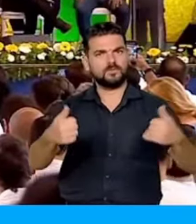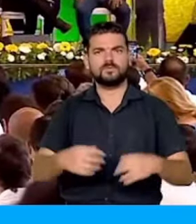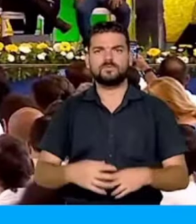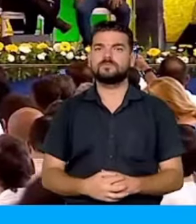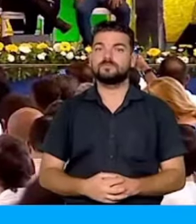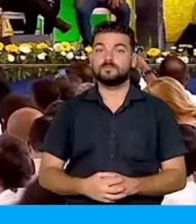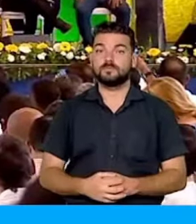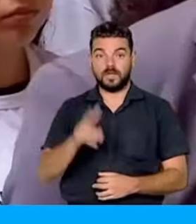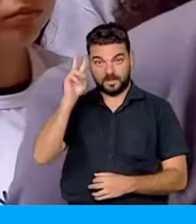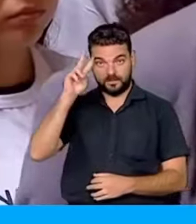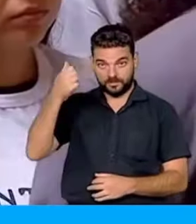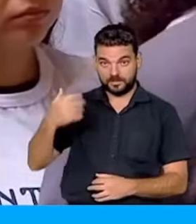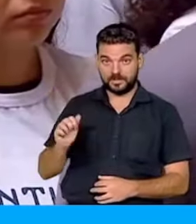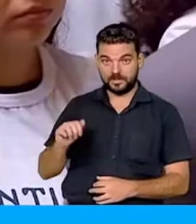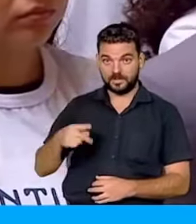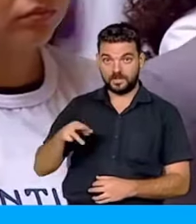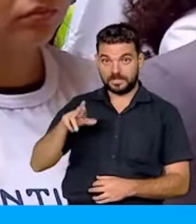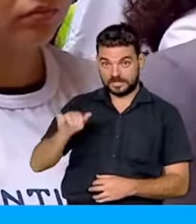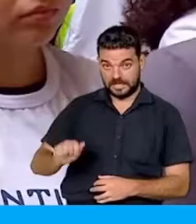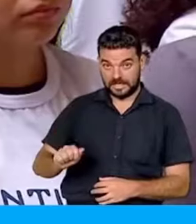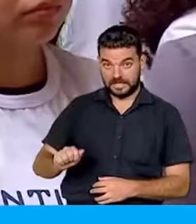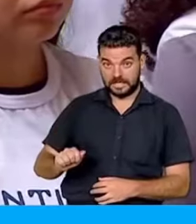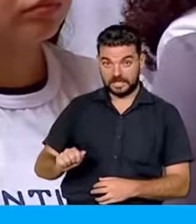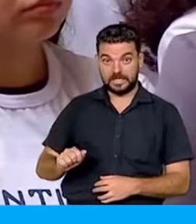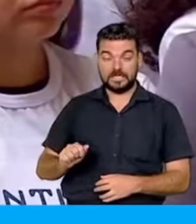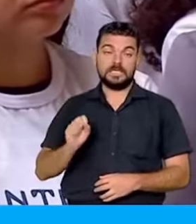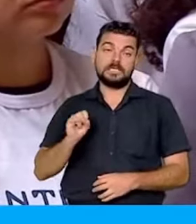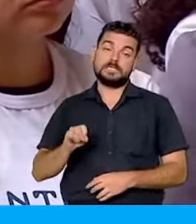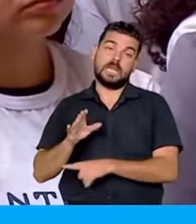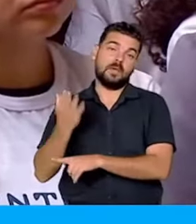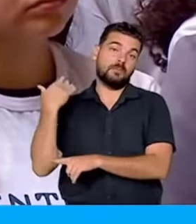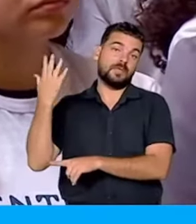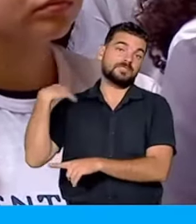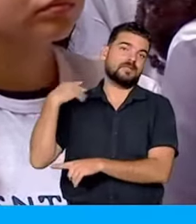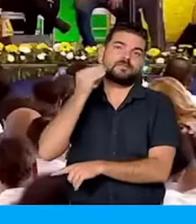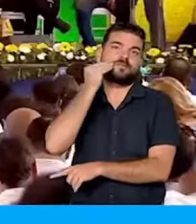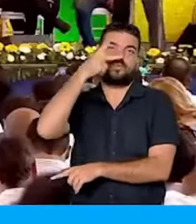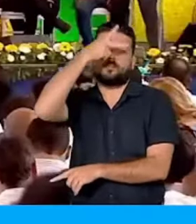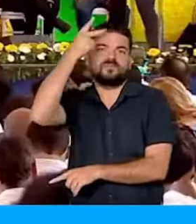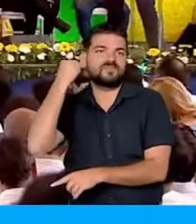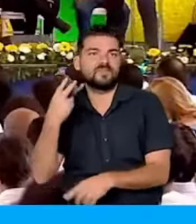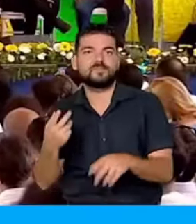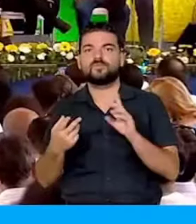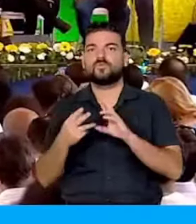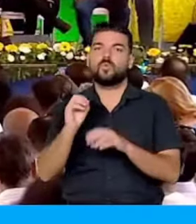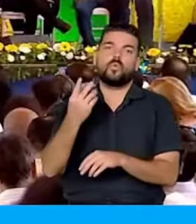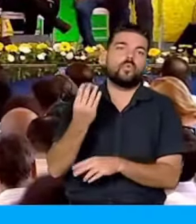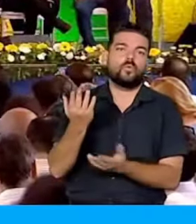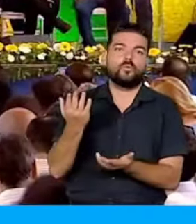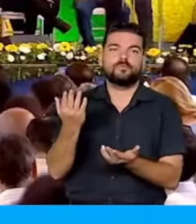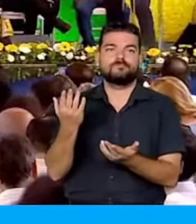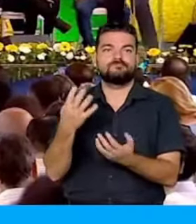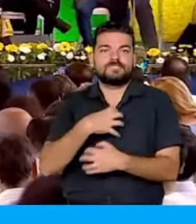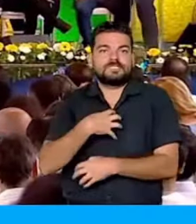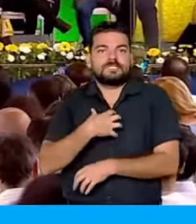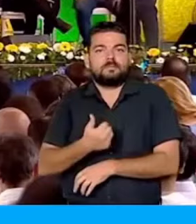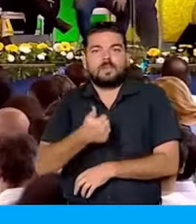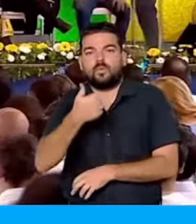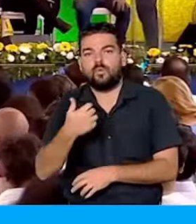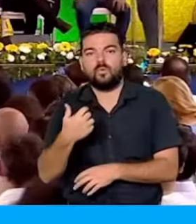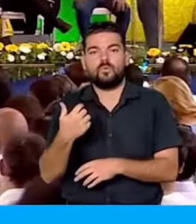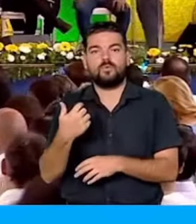se a Andréia tivesse sido um prefeito, tivesse sido a dignidade de dar